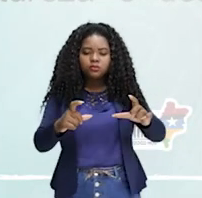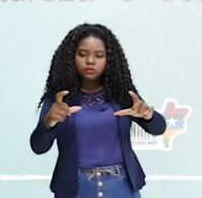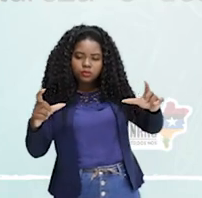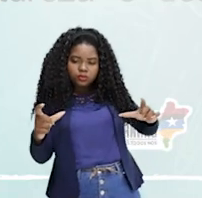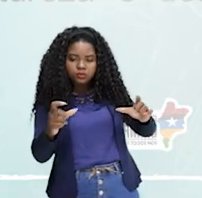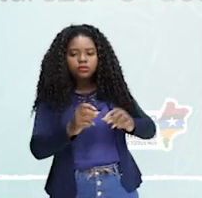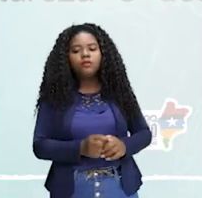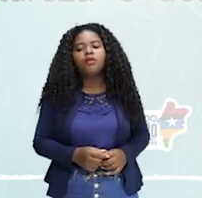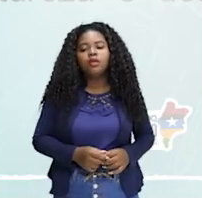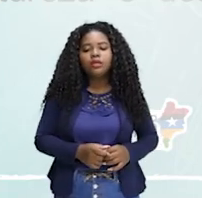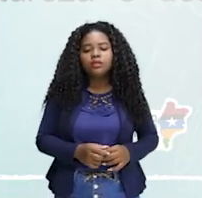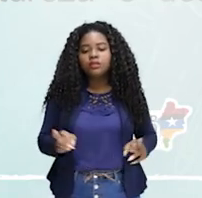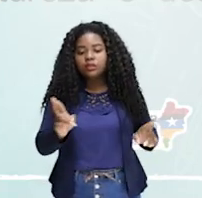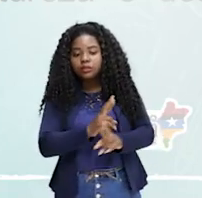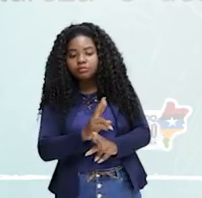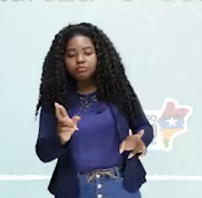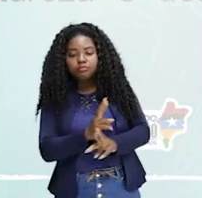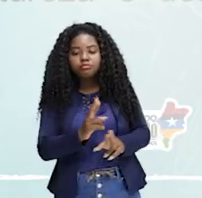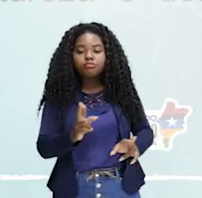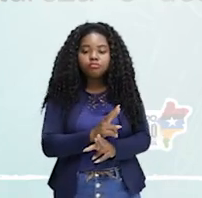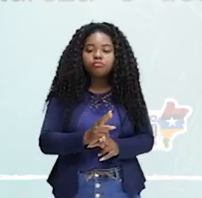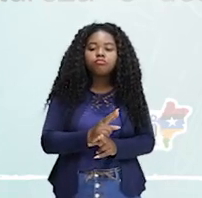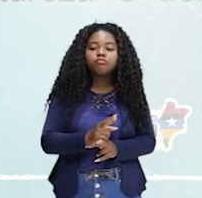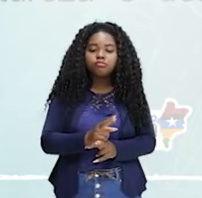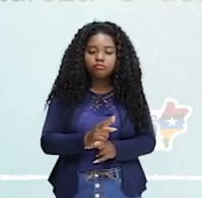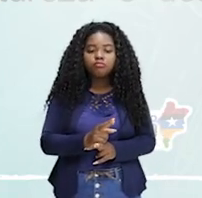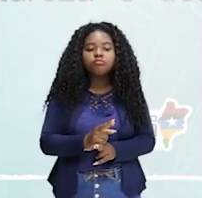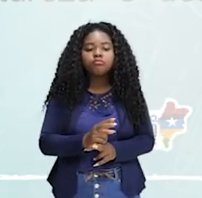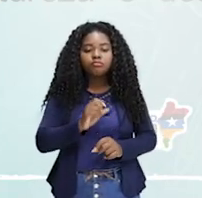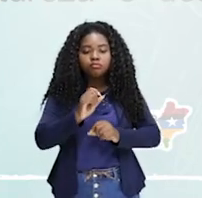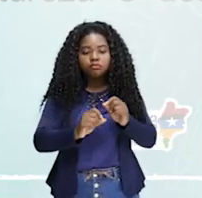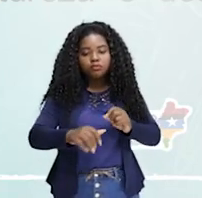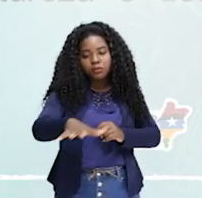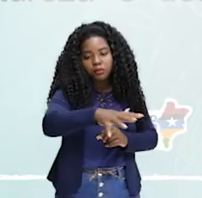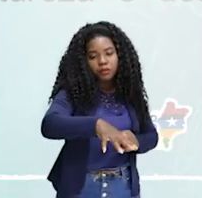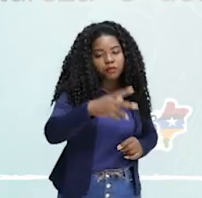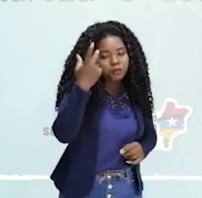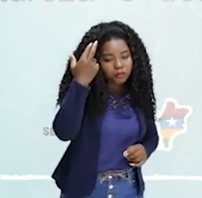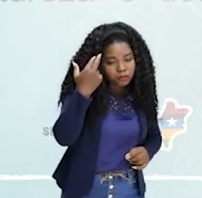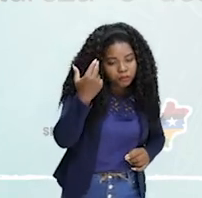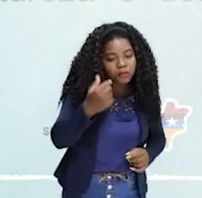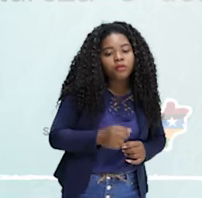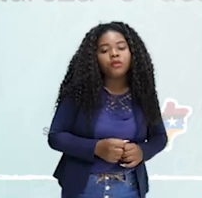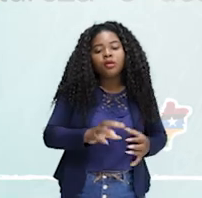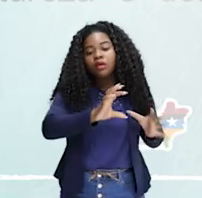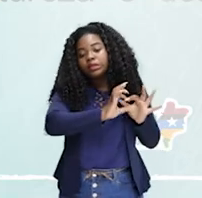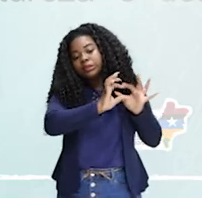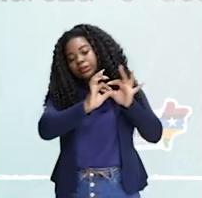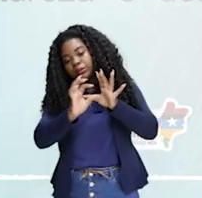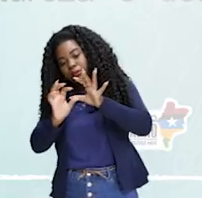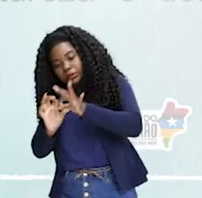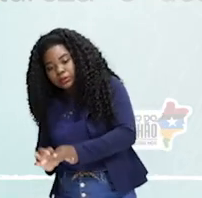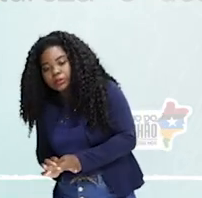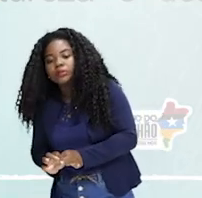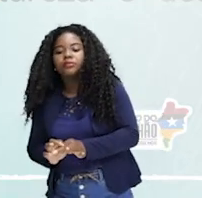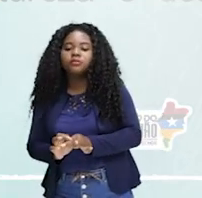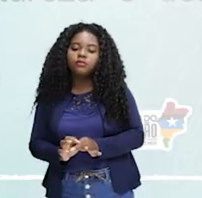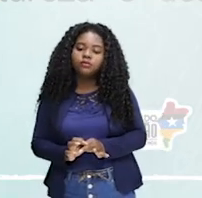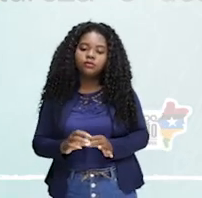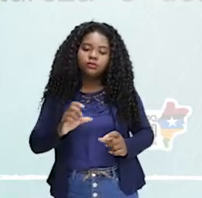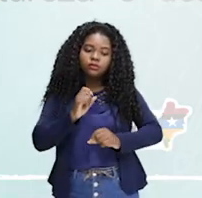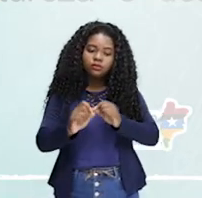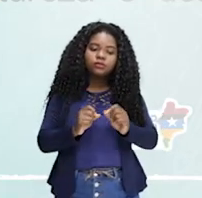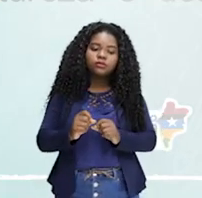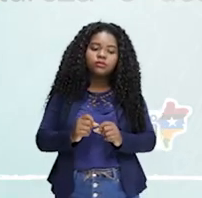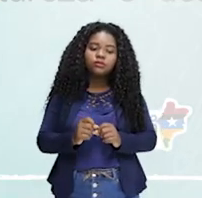respeito dos impactos gerados pelas atividades humanas sobre o meio natural. Nesse contexto, ocorre aquilo que costuma ser denominado de